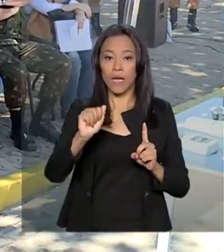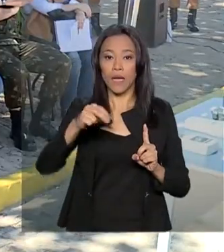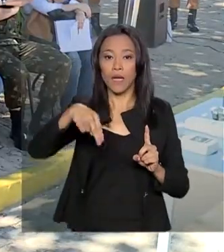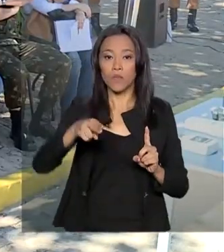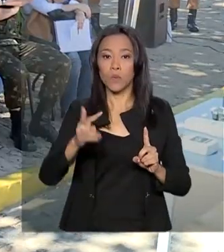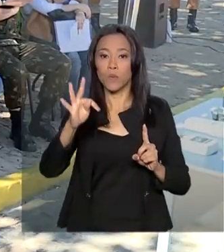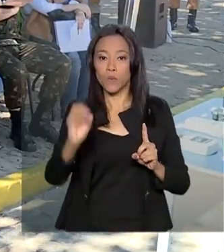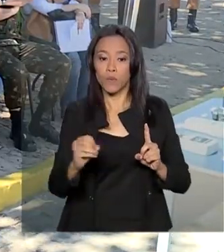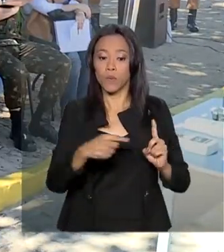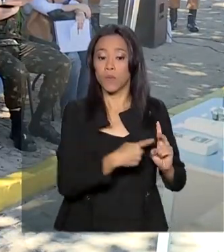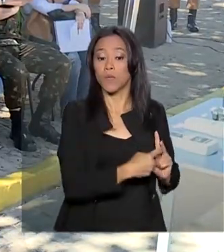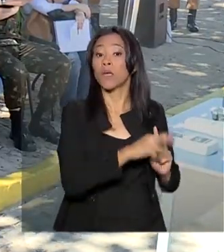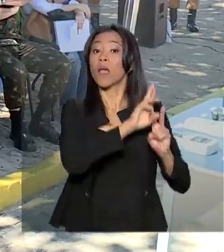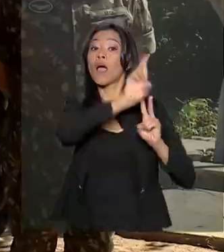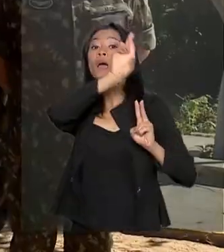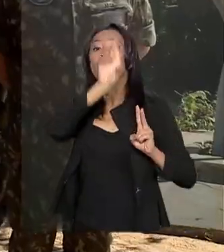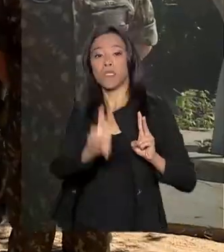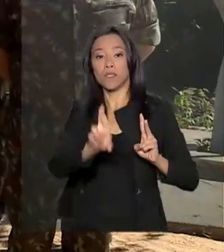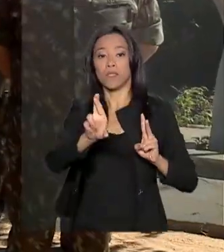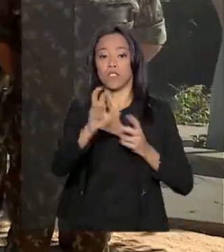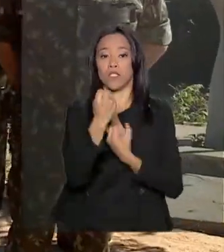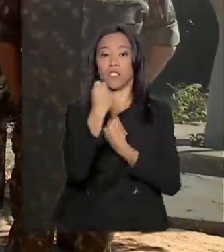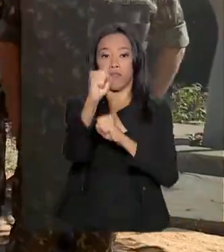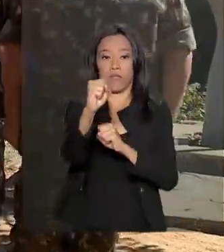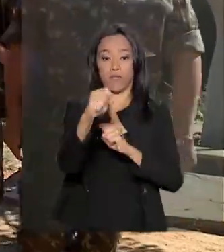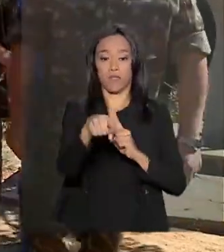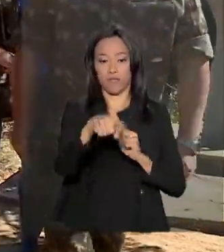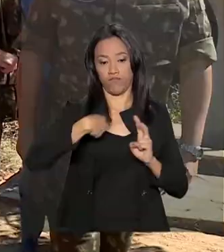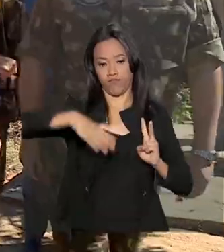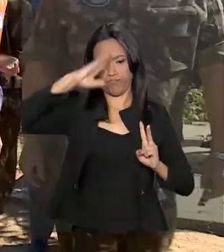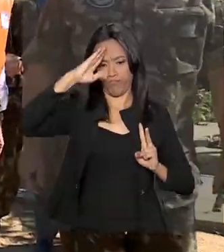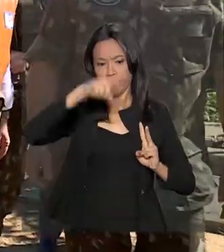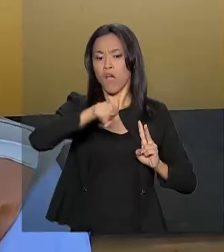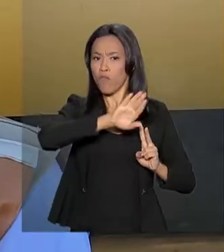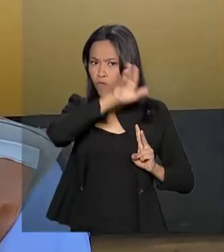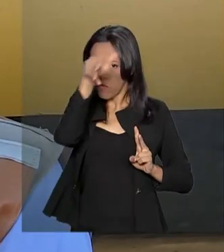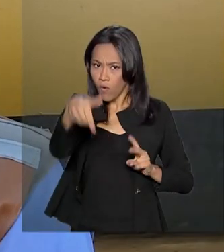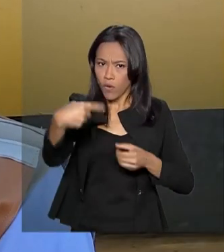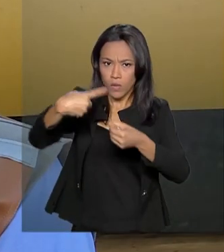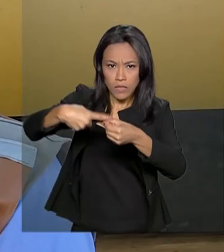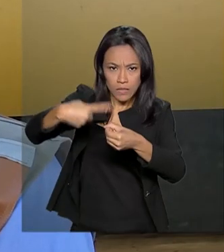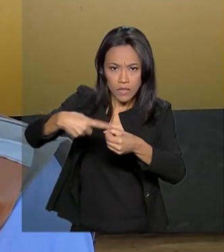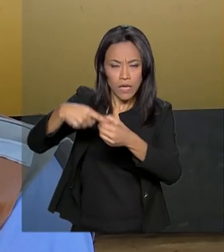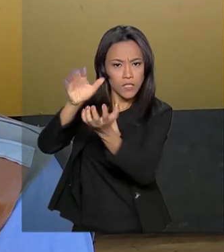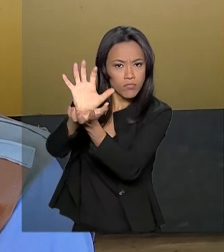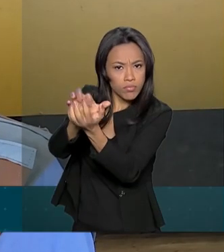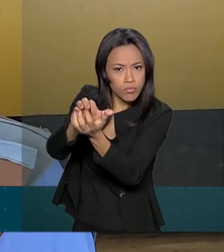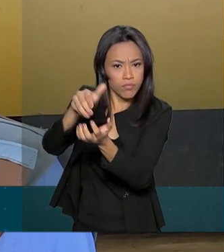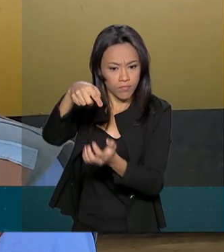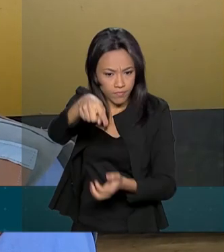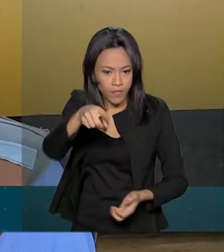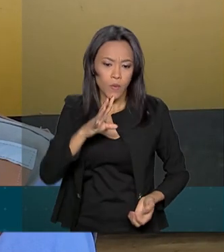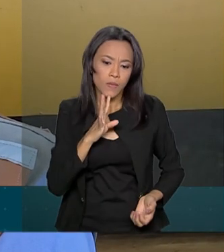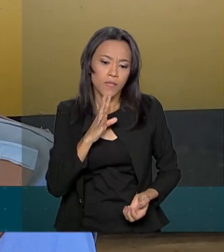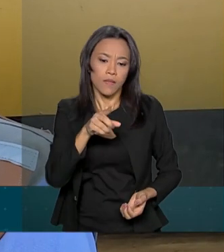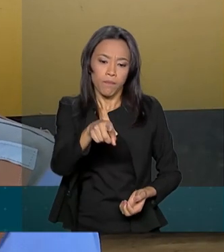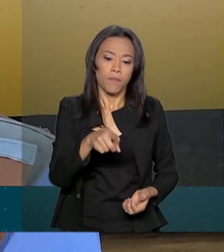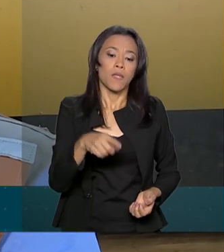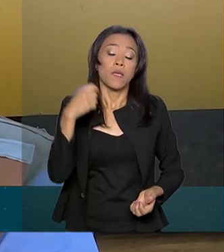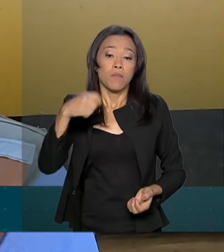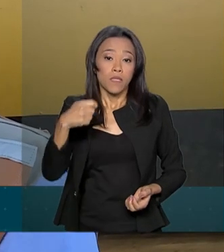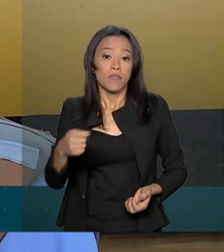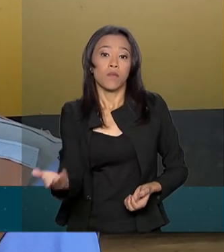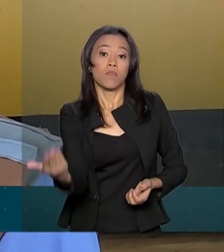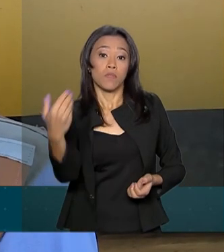representantes do Ministério da Defesa, foi a Petrolina em Pernambuco. Temos que nos empenhar lá em Brasília para obter os recursos